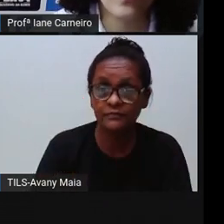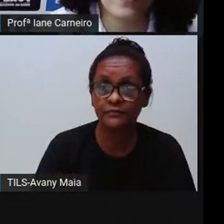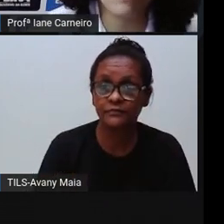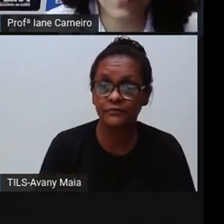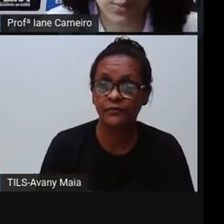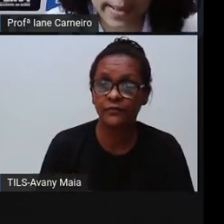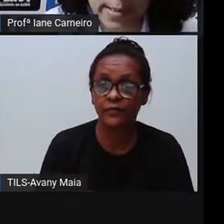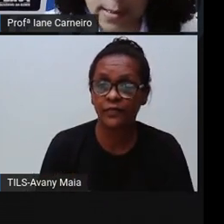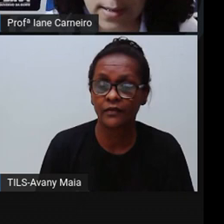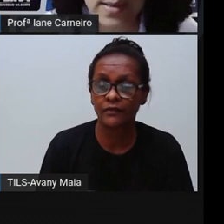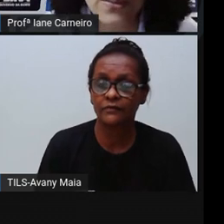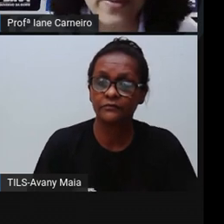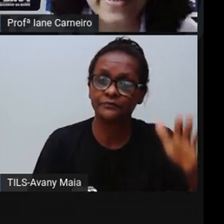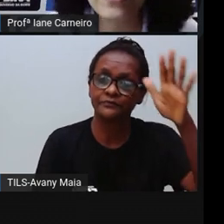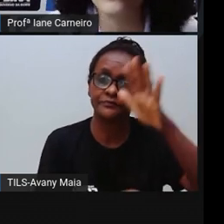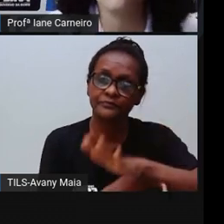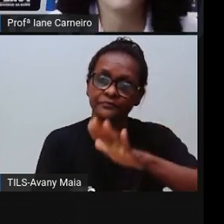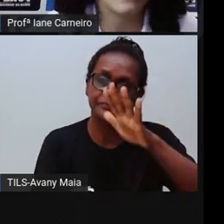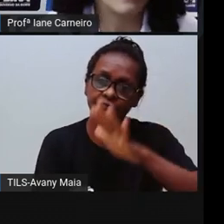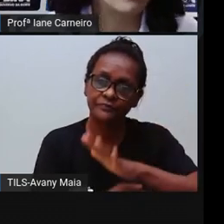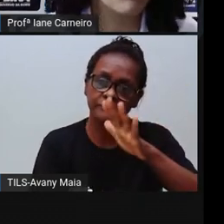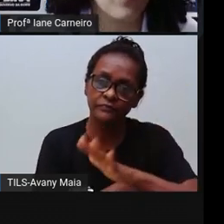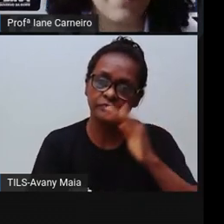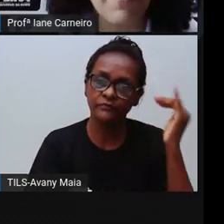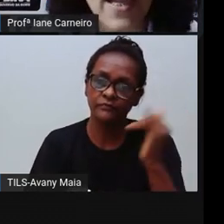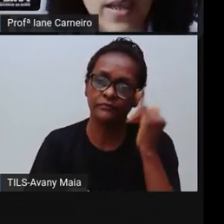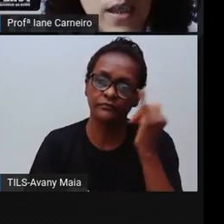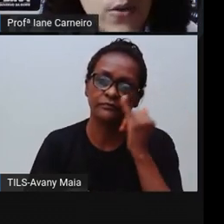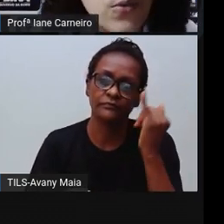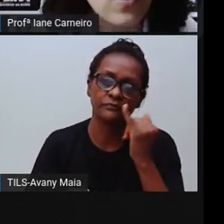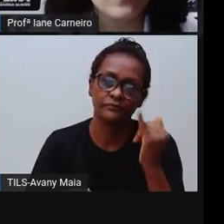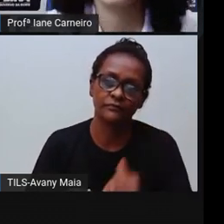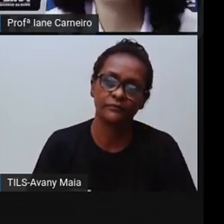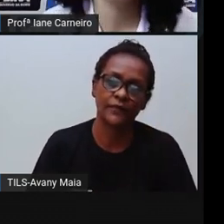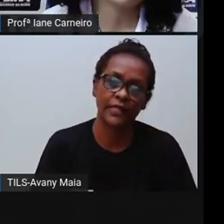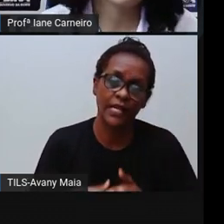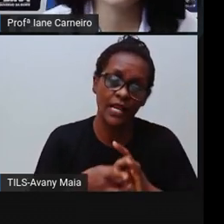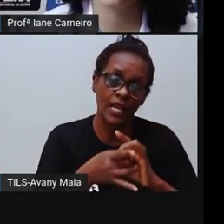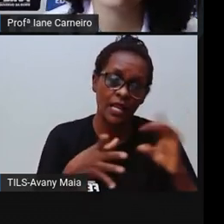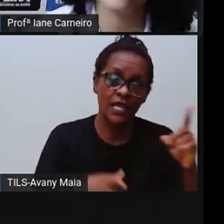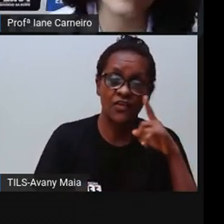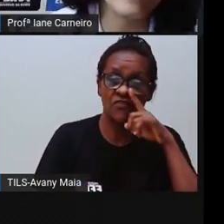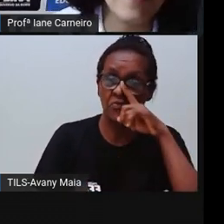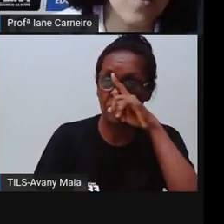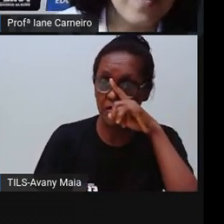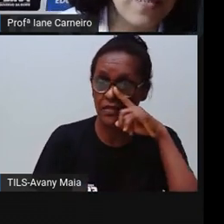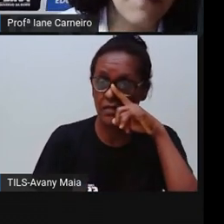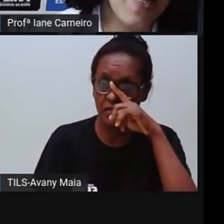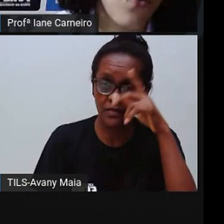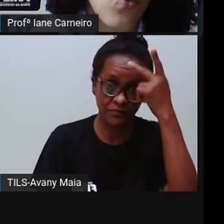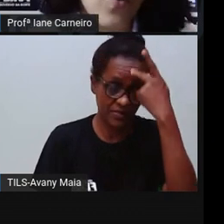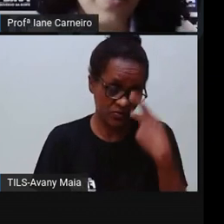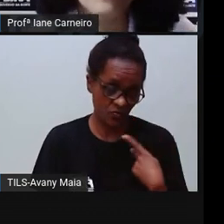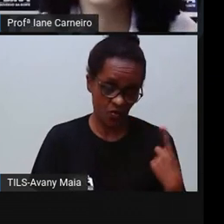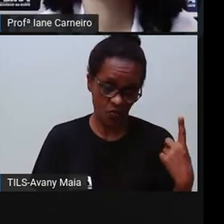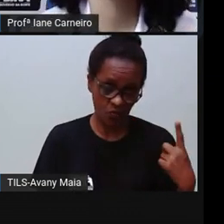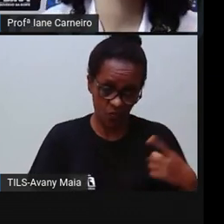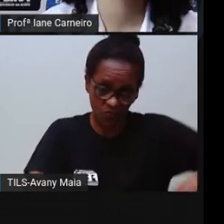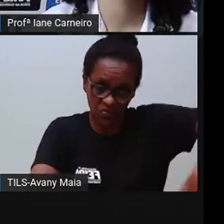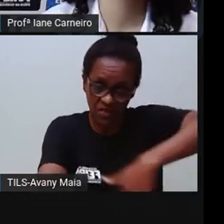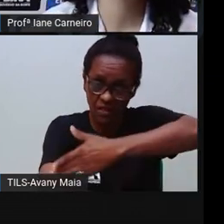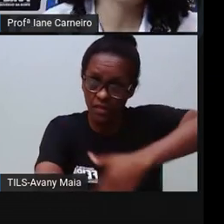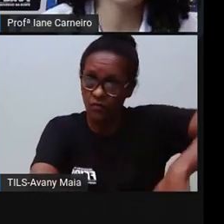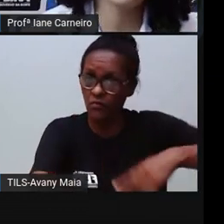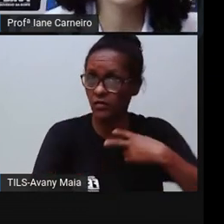direito à proteção, né? Então, livrar ela de qualquer perigo, não deixar a criança andar sozinha pela rua, né?